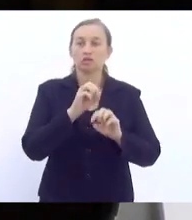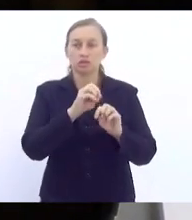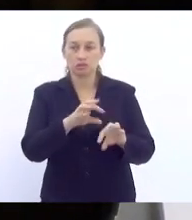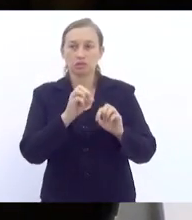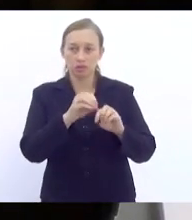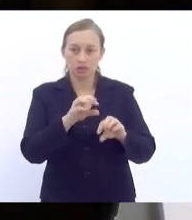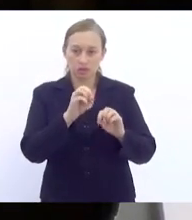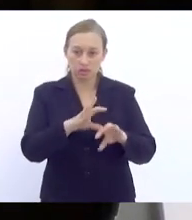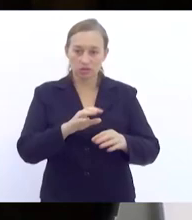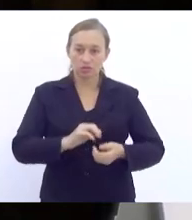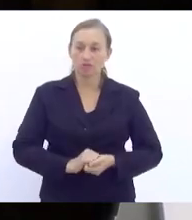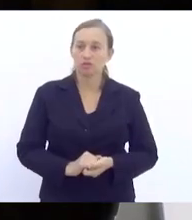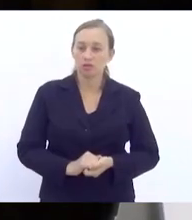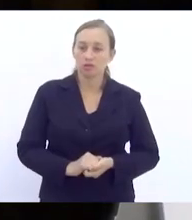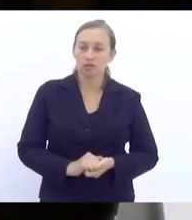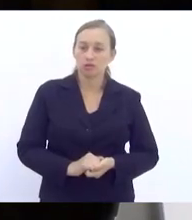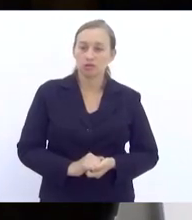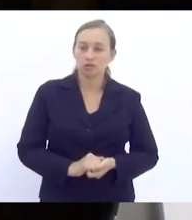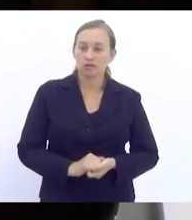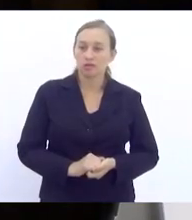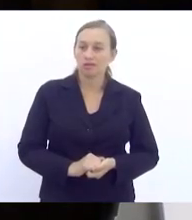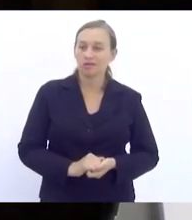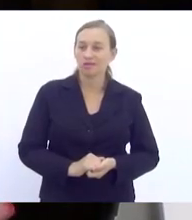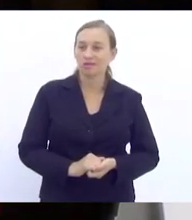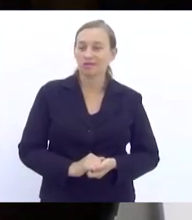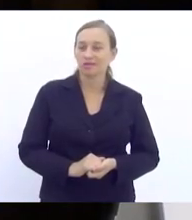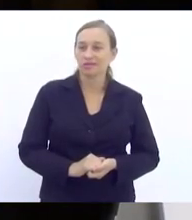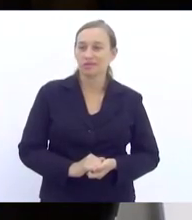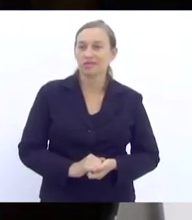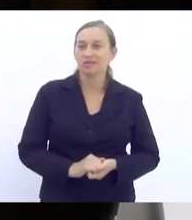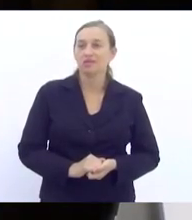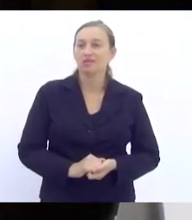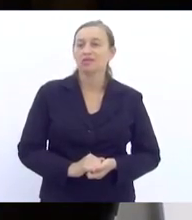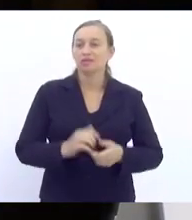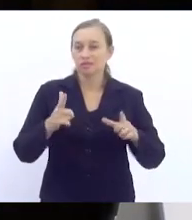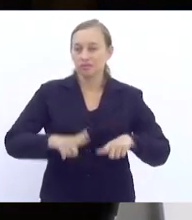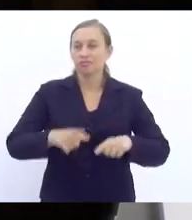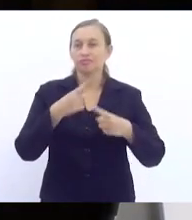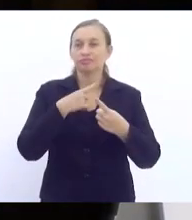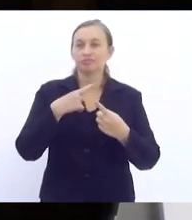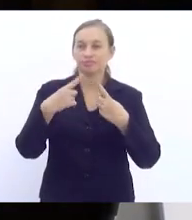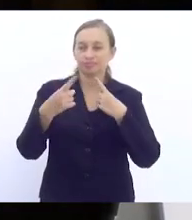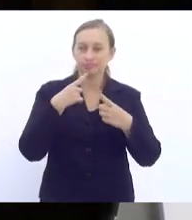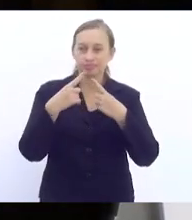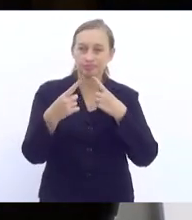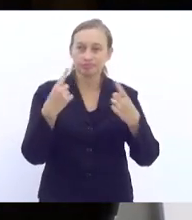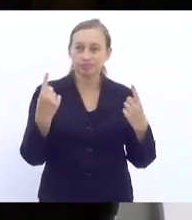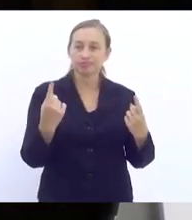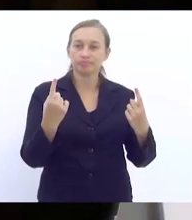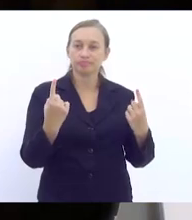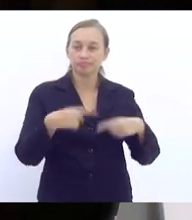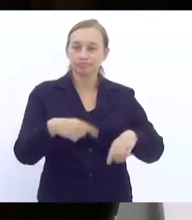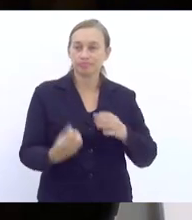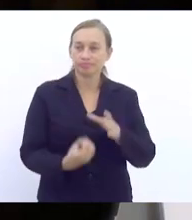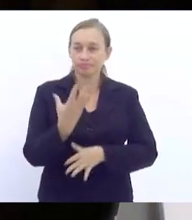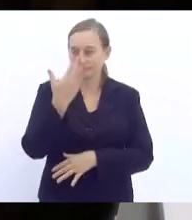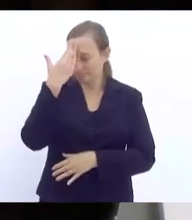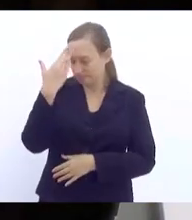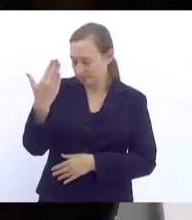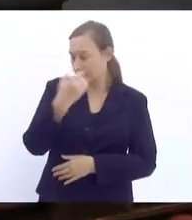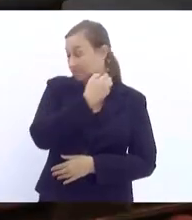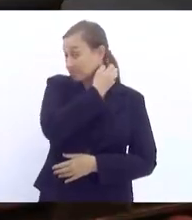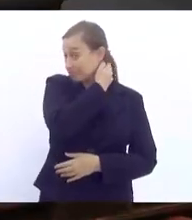a escola tem ou deveria ter e que a gente ainda está em espaço de disputa também de construção. Obrigada.